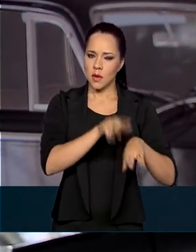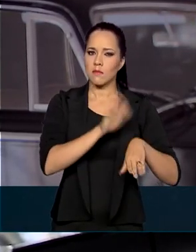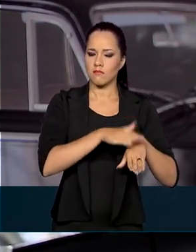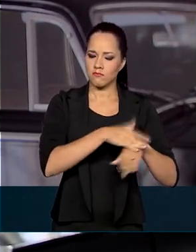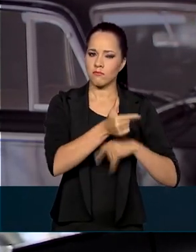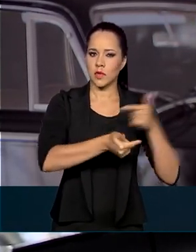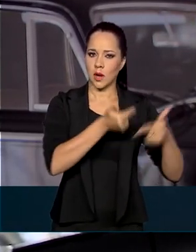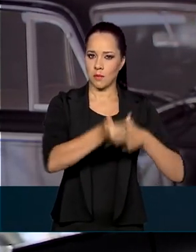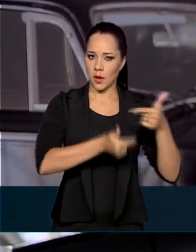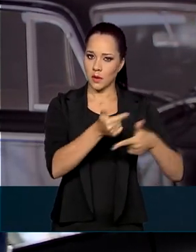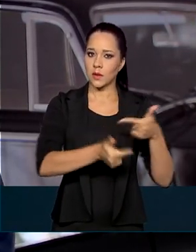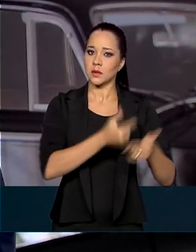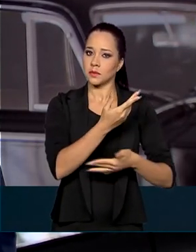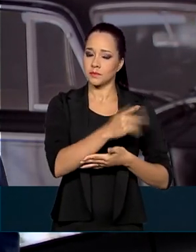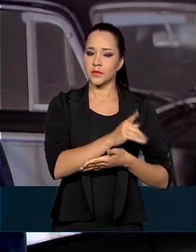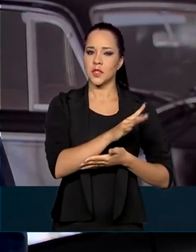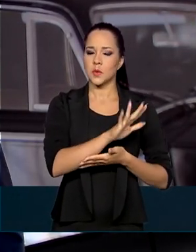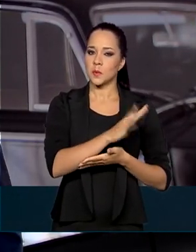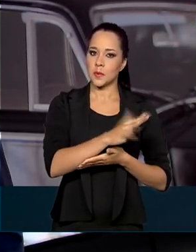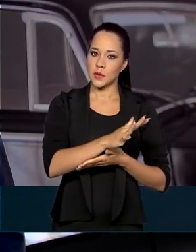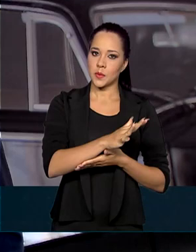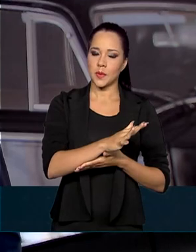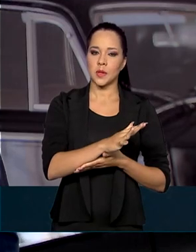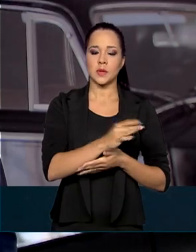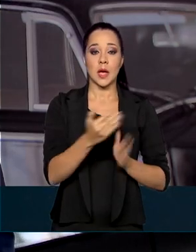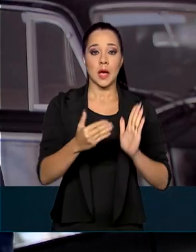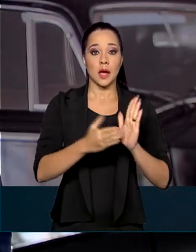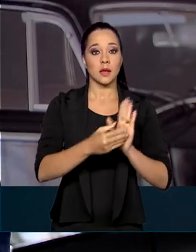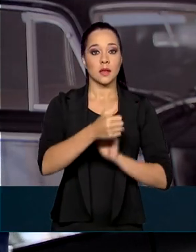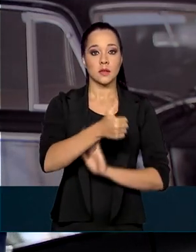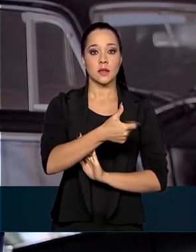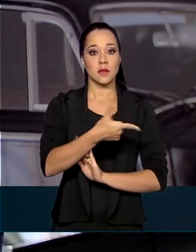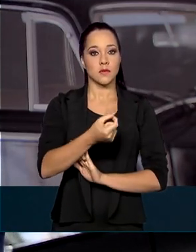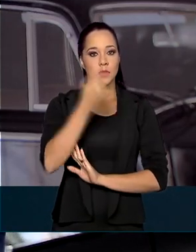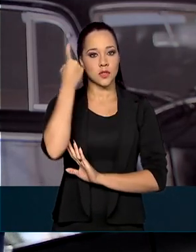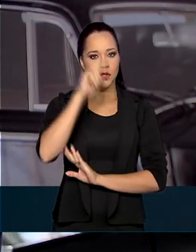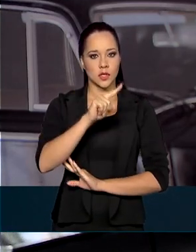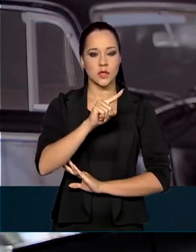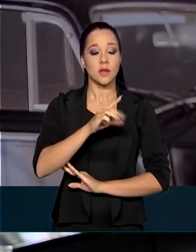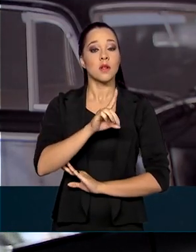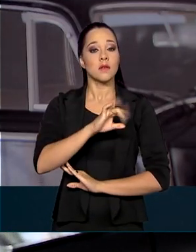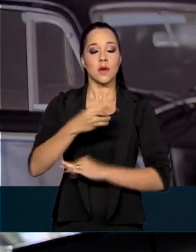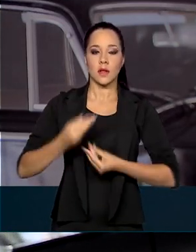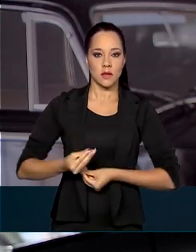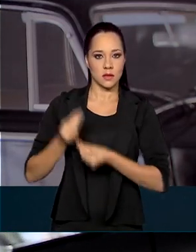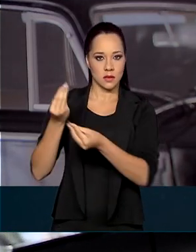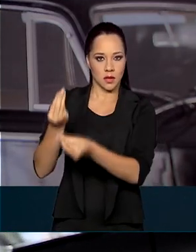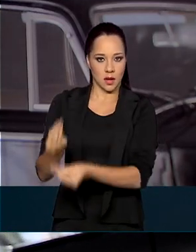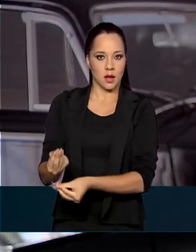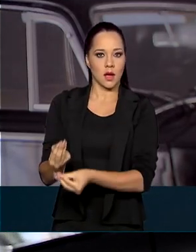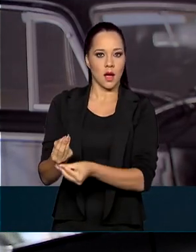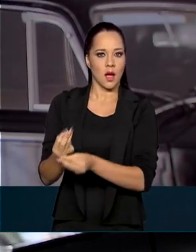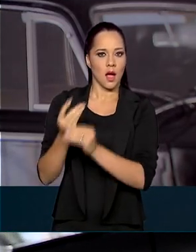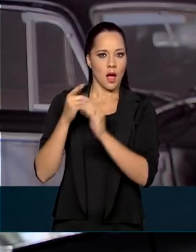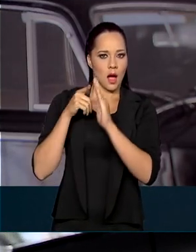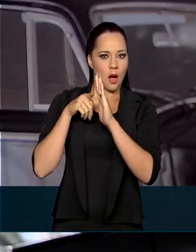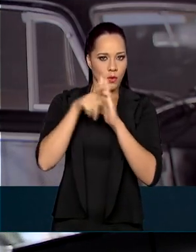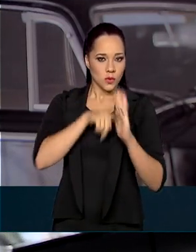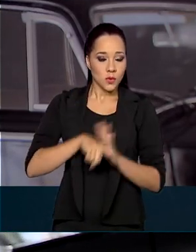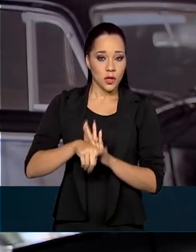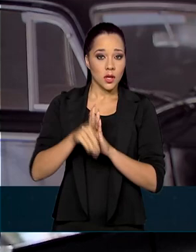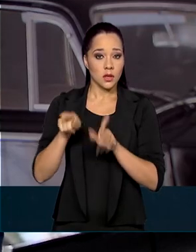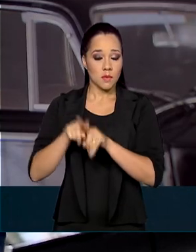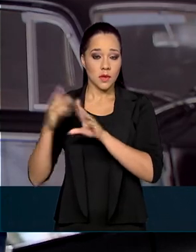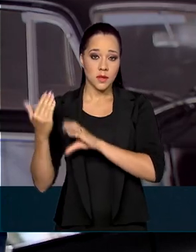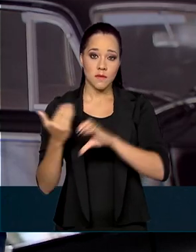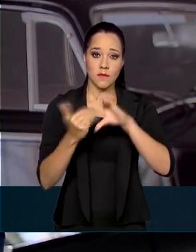em até 120 dias. Eles vão entregar a consultoria que também será enviada